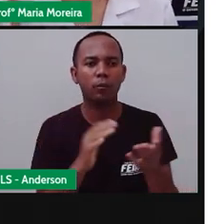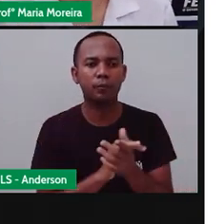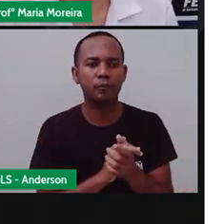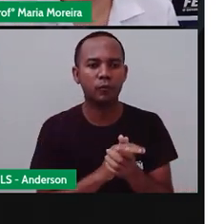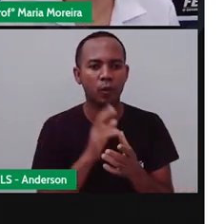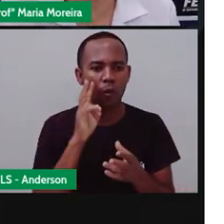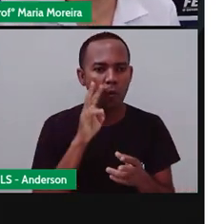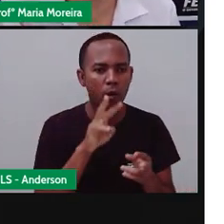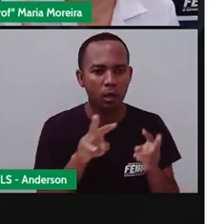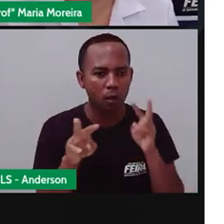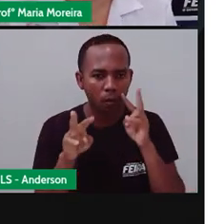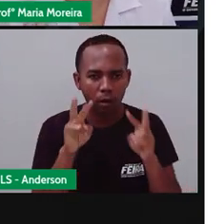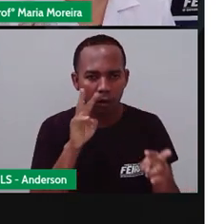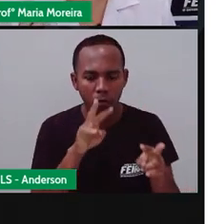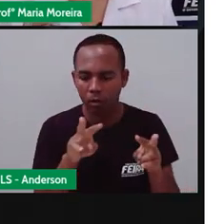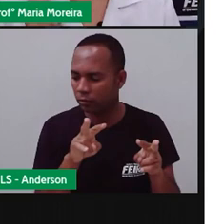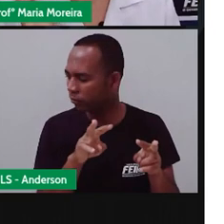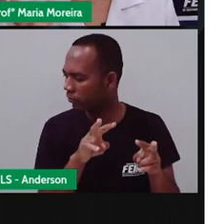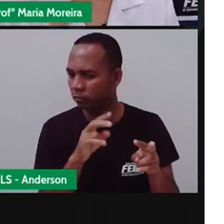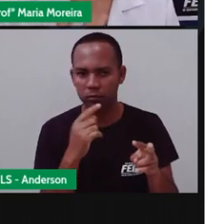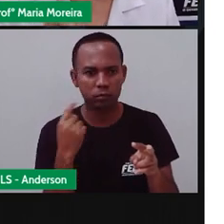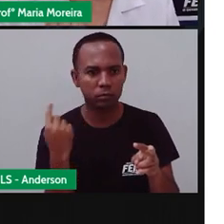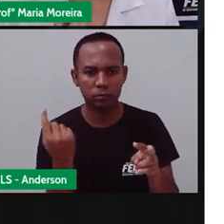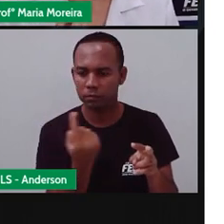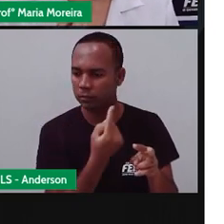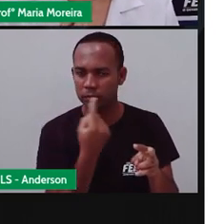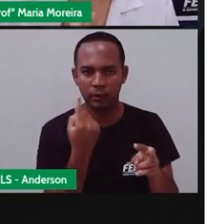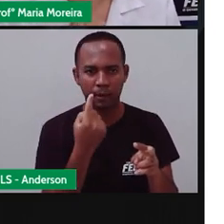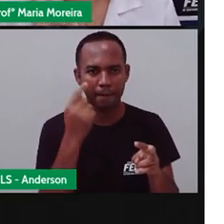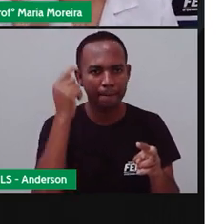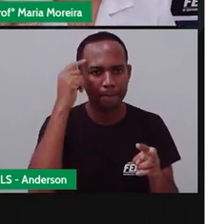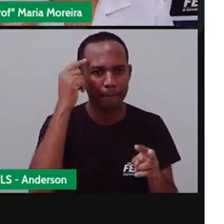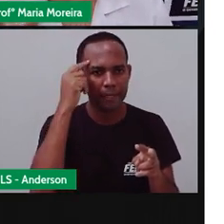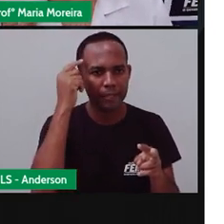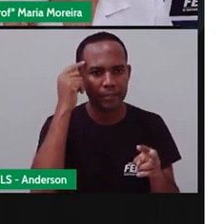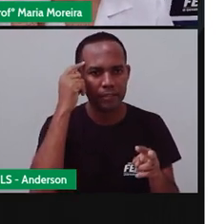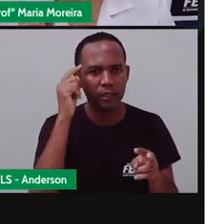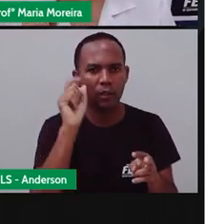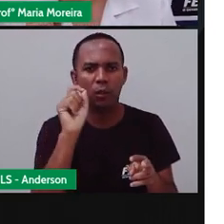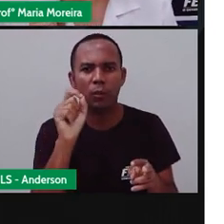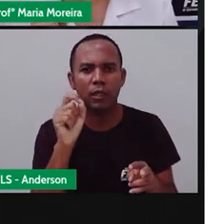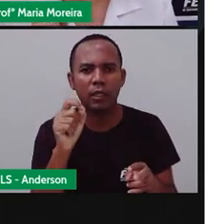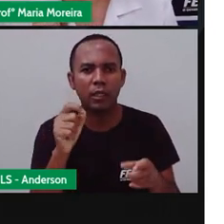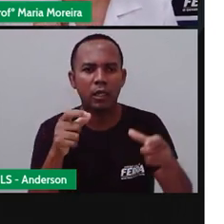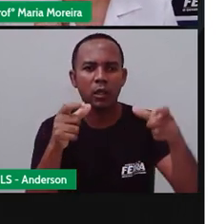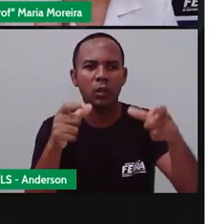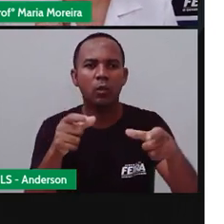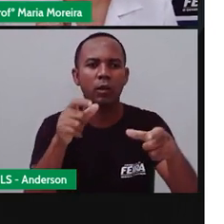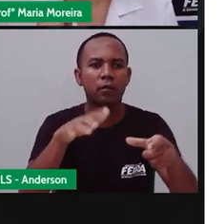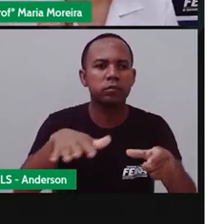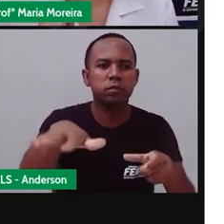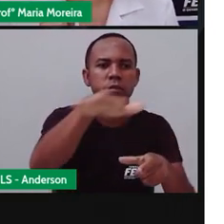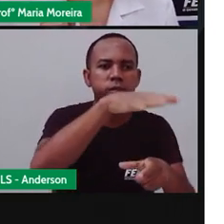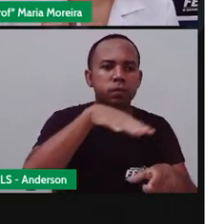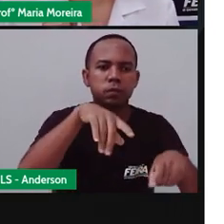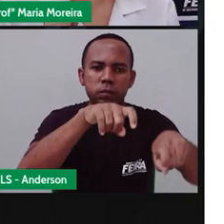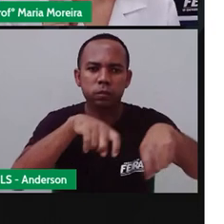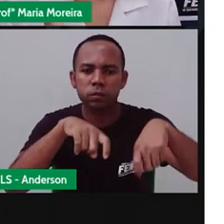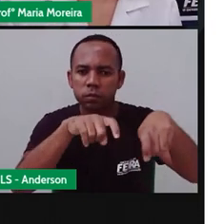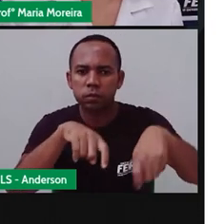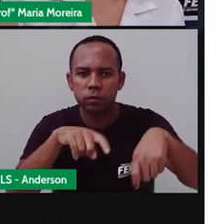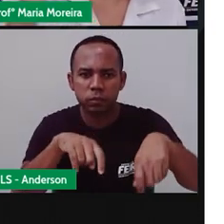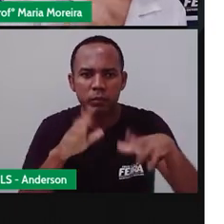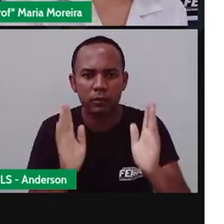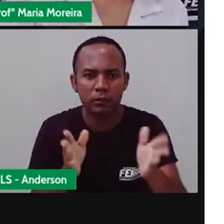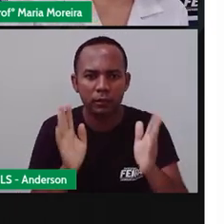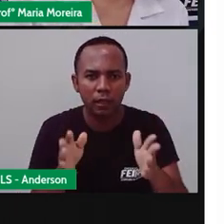Olhem aí ao redor de vocês. Pensem aí no bairro de vocês. Quem já conseguiu ir na zona rural? Né?